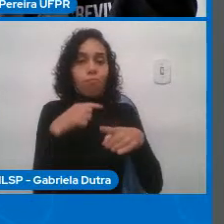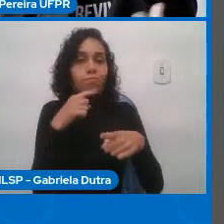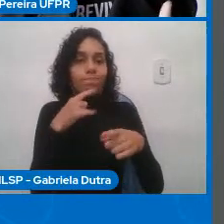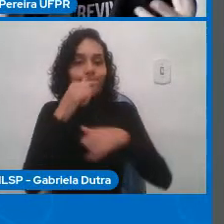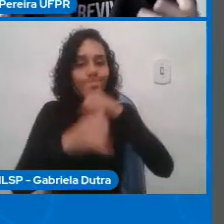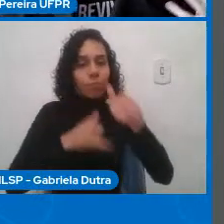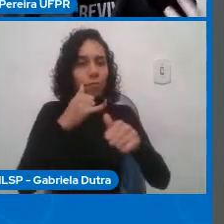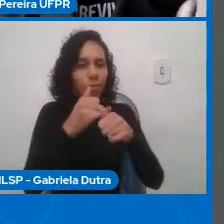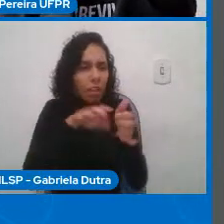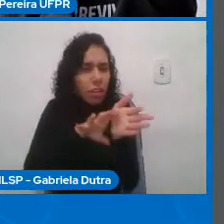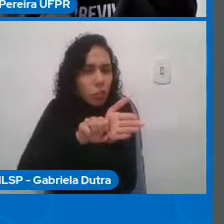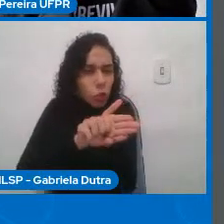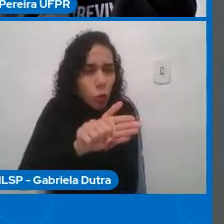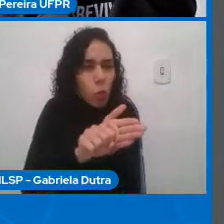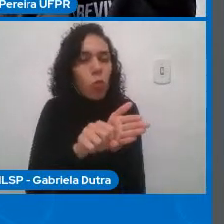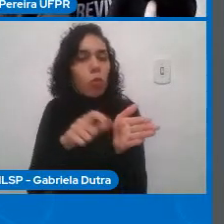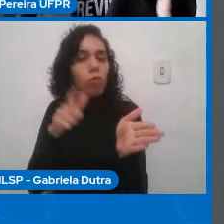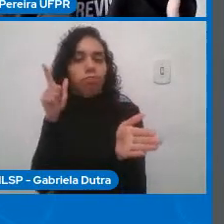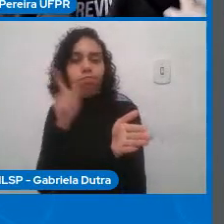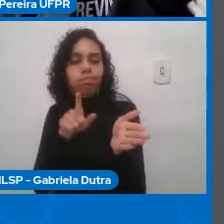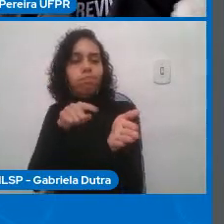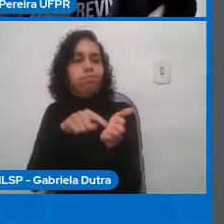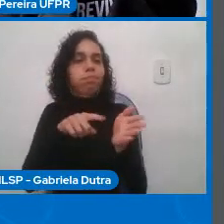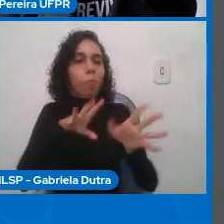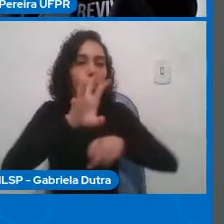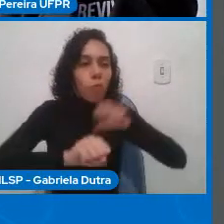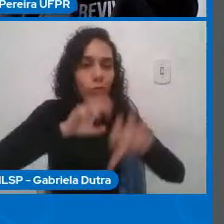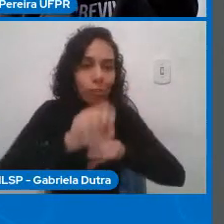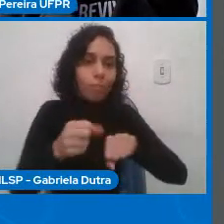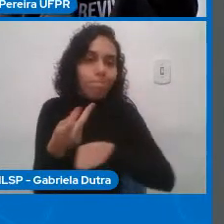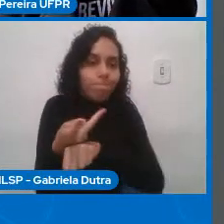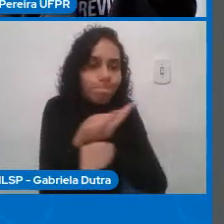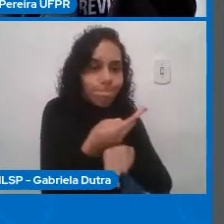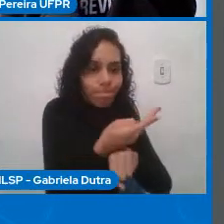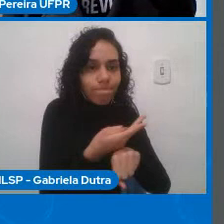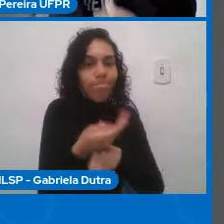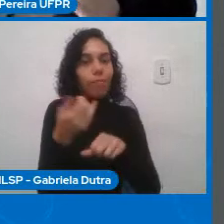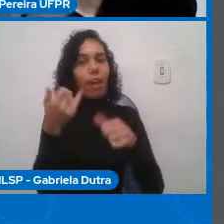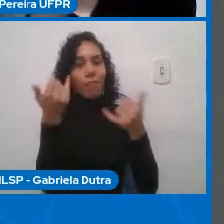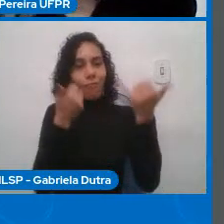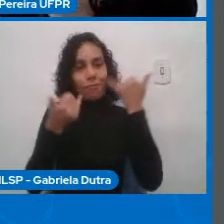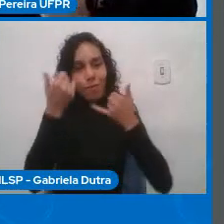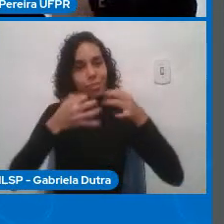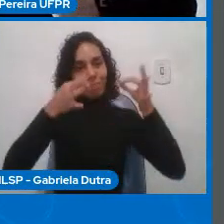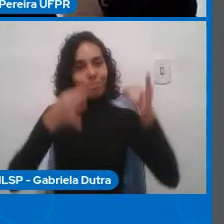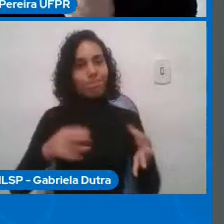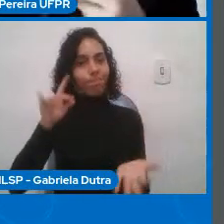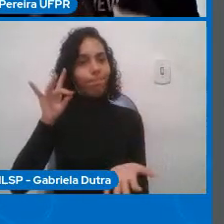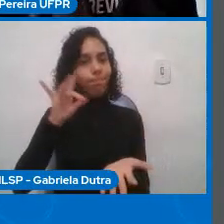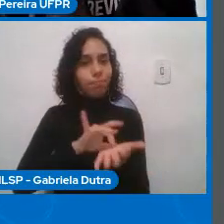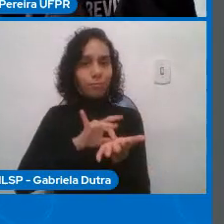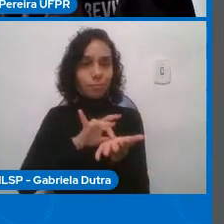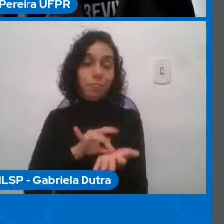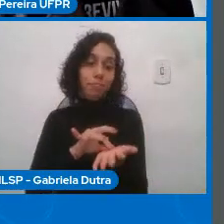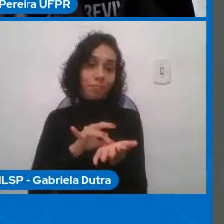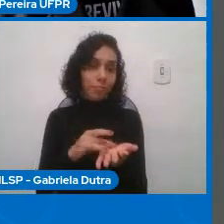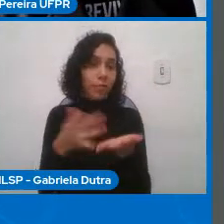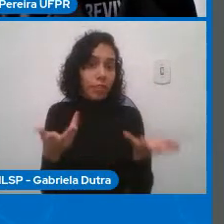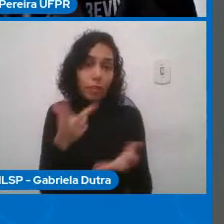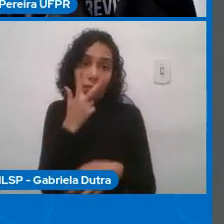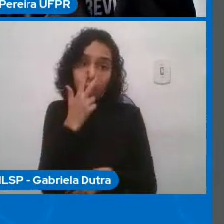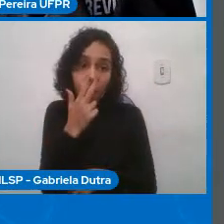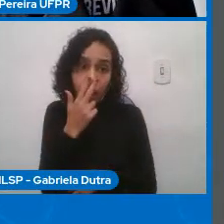rede em que ela possa ter autonomia de busca, ela é dependente do que chega até ela. Então, você cria um canal de uma via para a